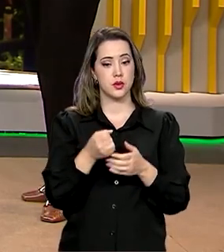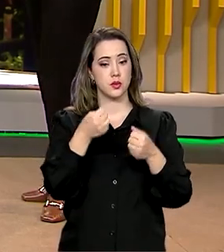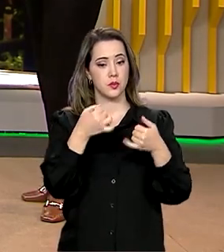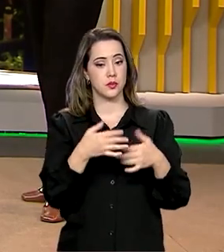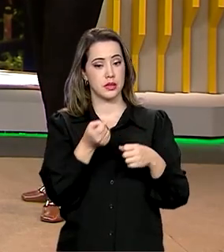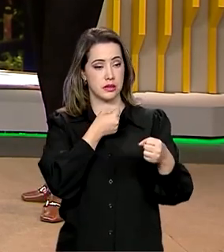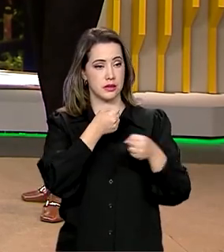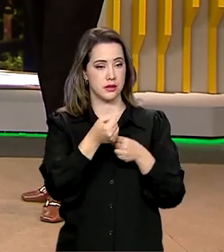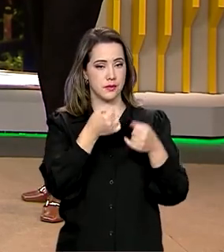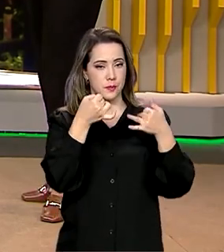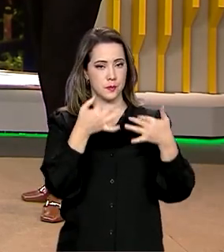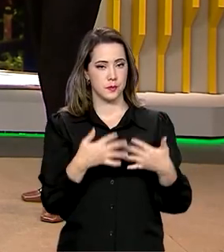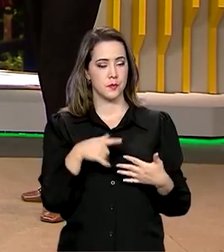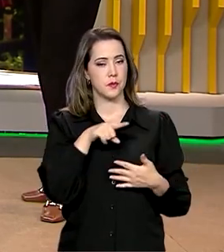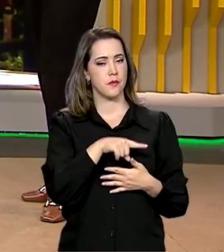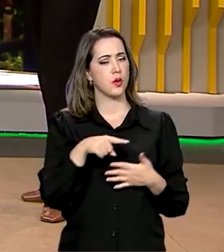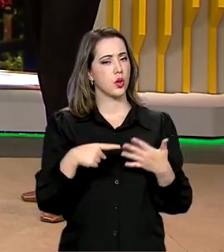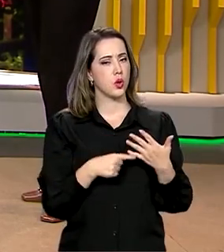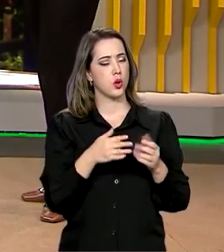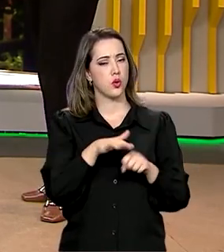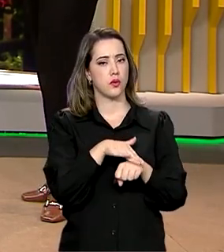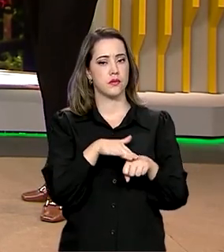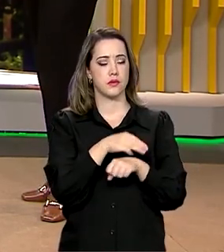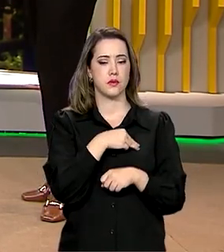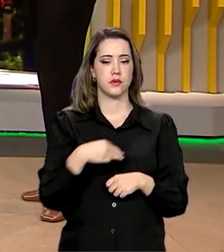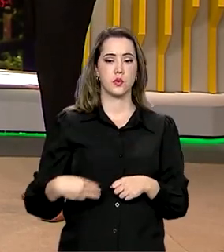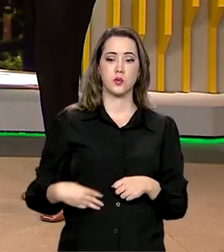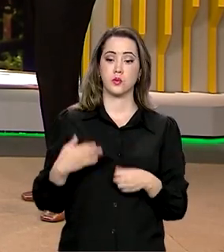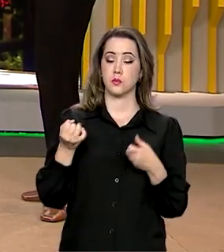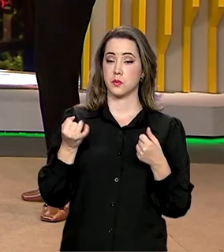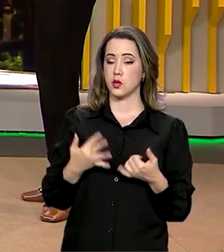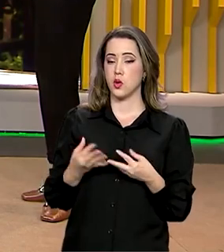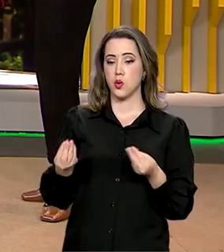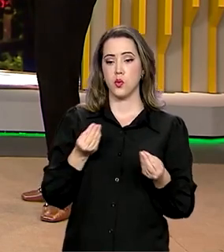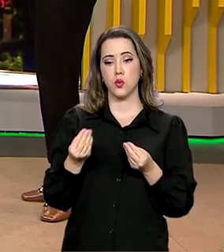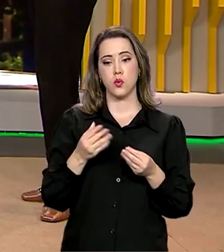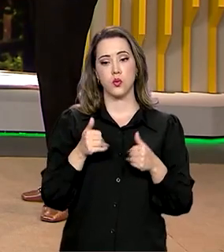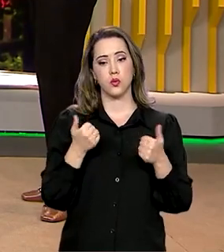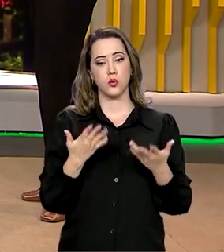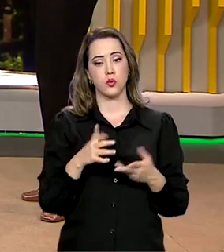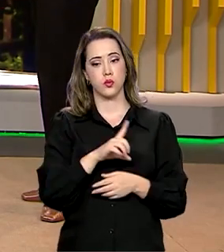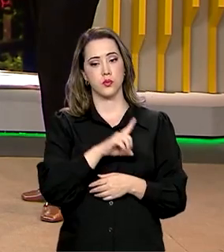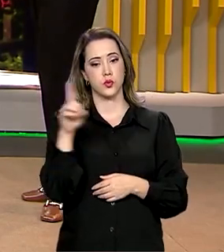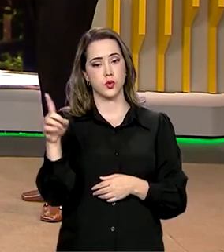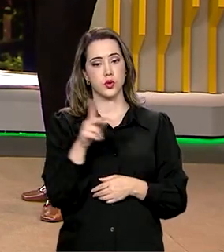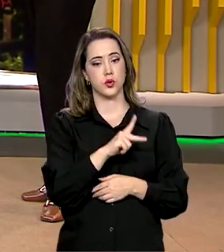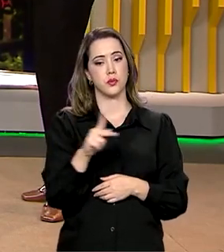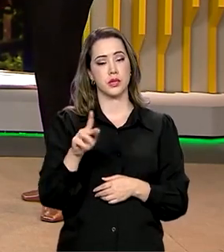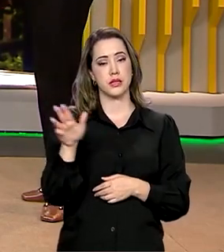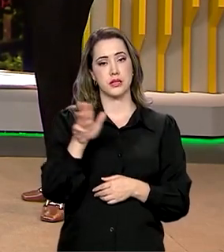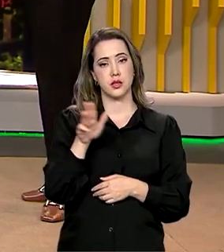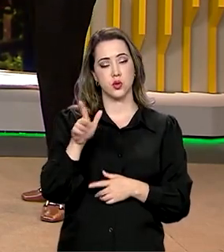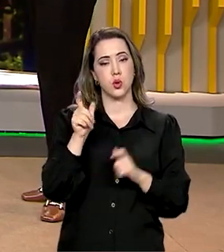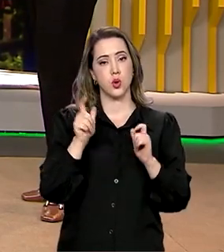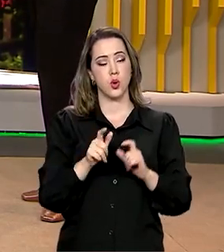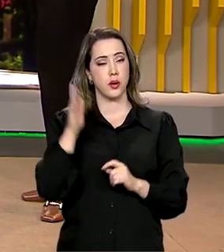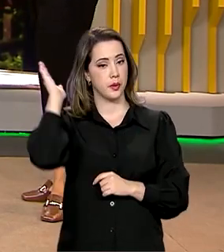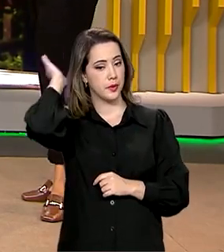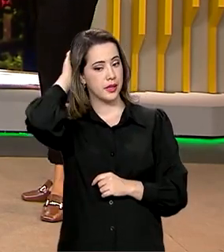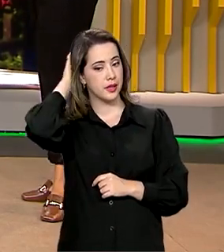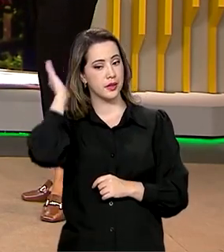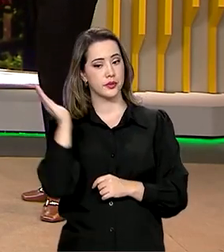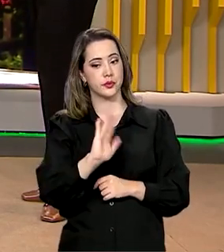entrevista e de você conversar com a ministra, adianta para a gente como foi aí o dia do presidente Lula no Pará. Boa noite.